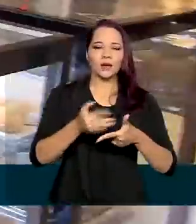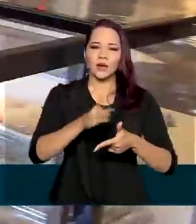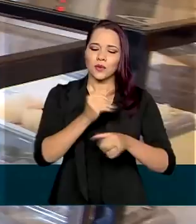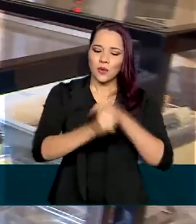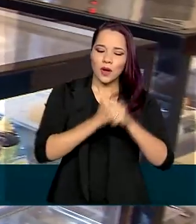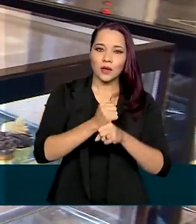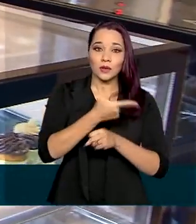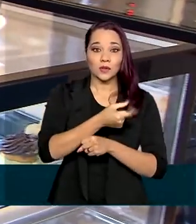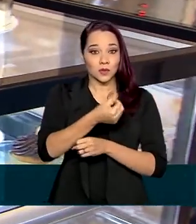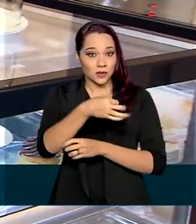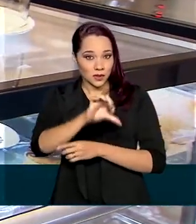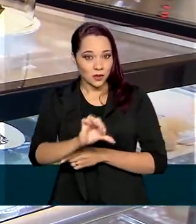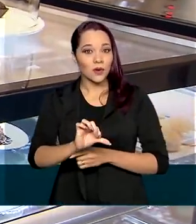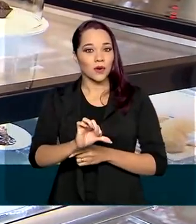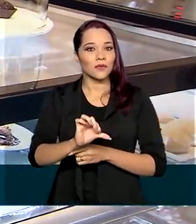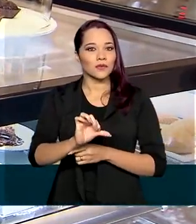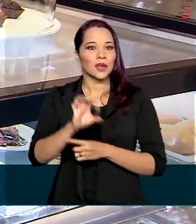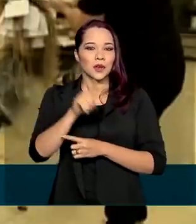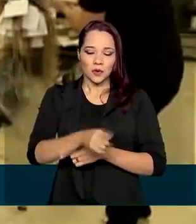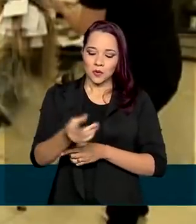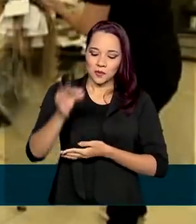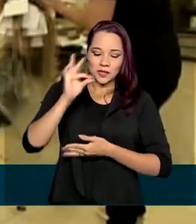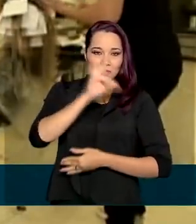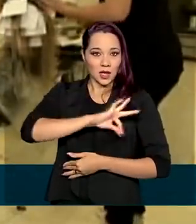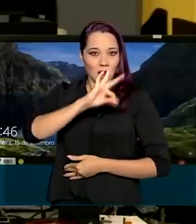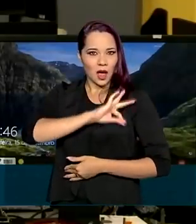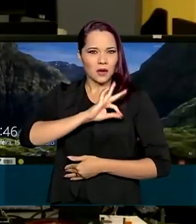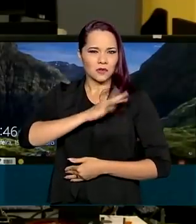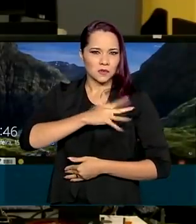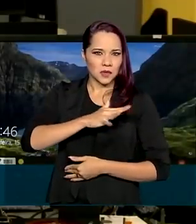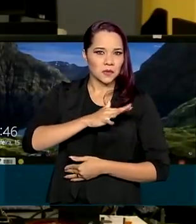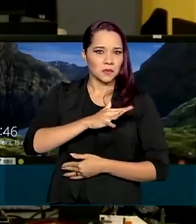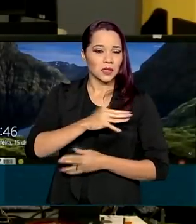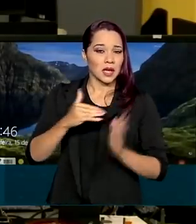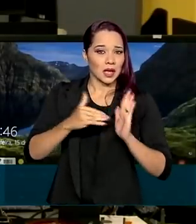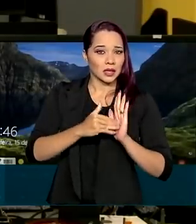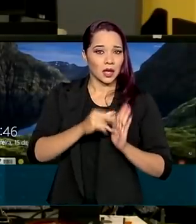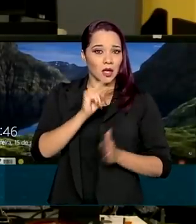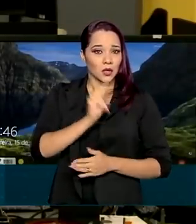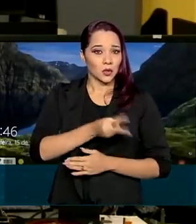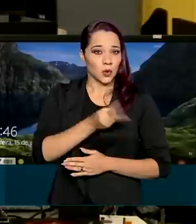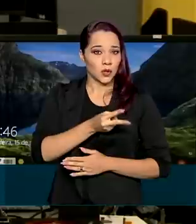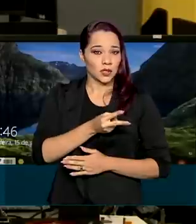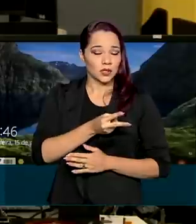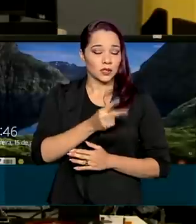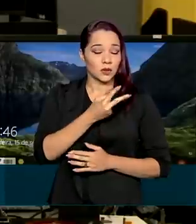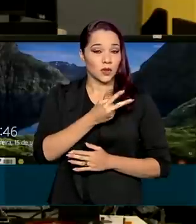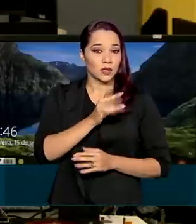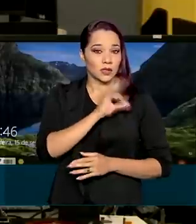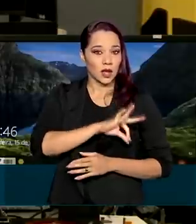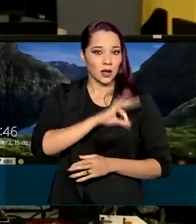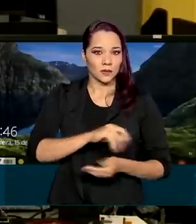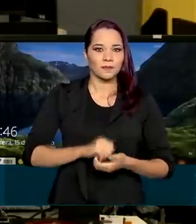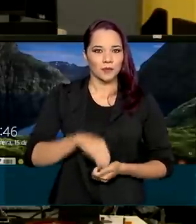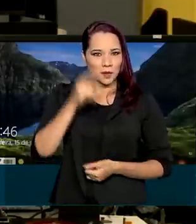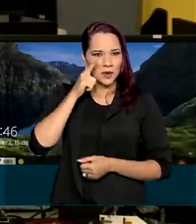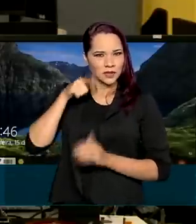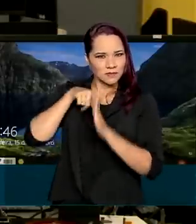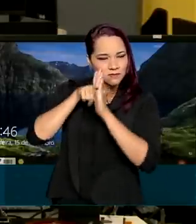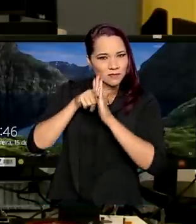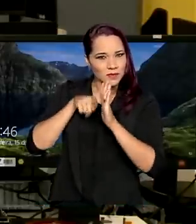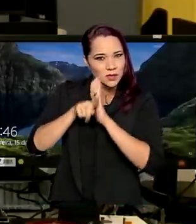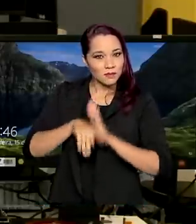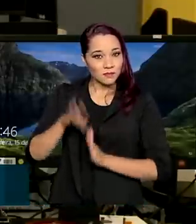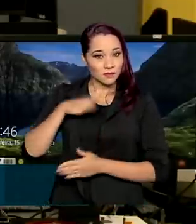em 2019 com remuneração mensal média de até 2 salários mínimos. Para consultar se você